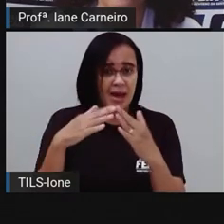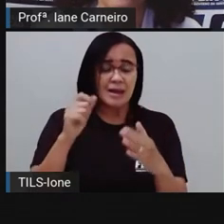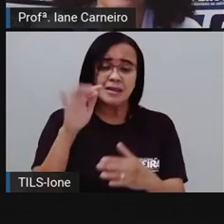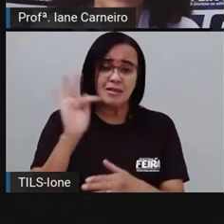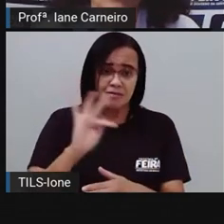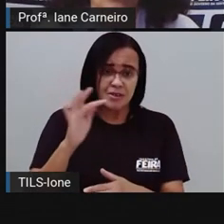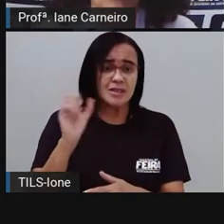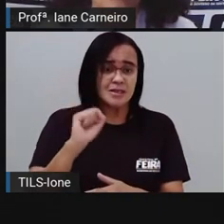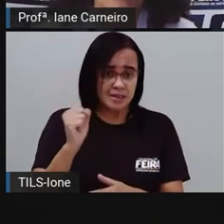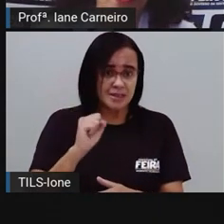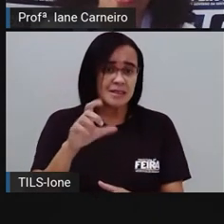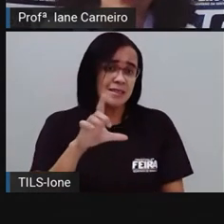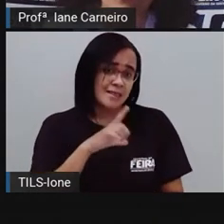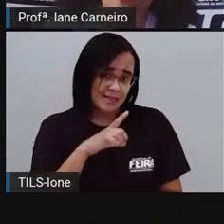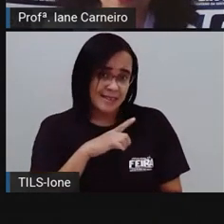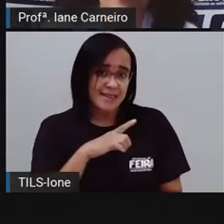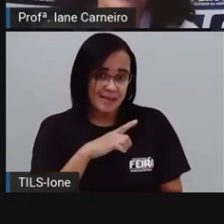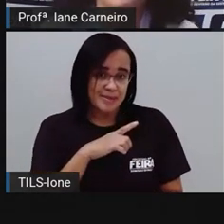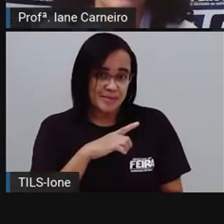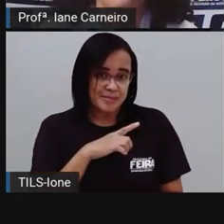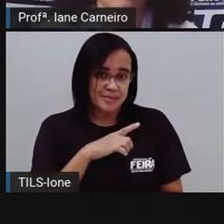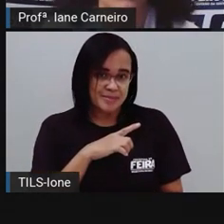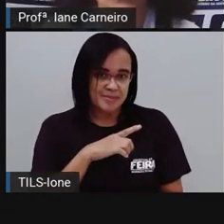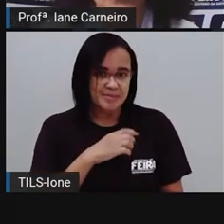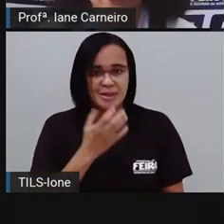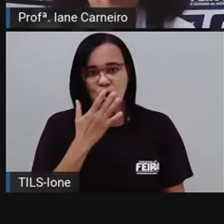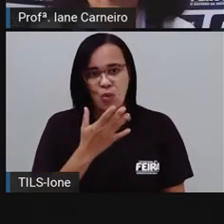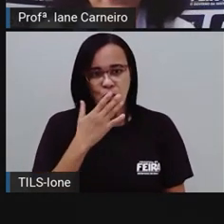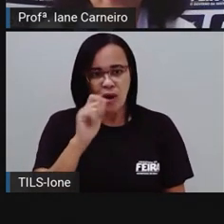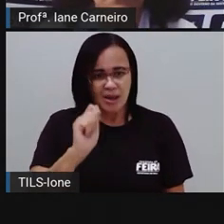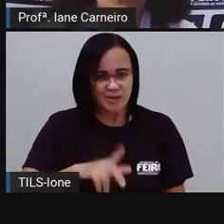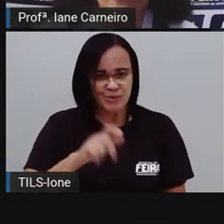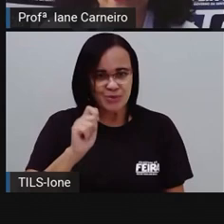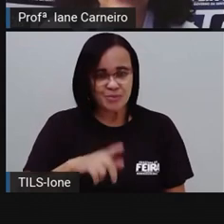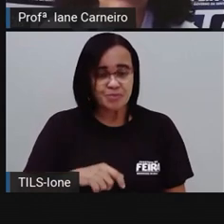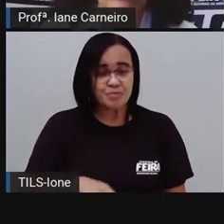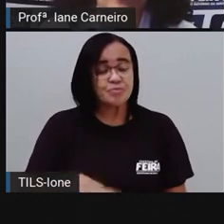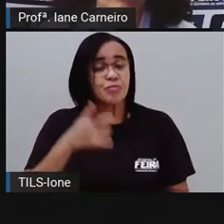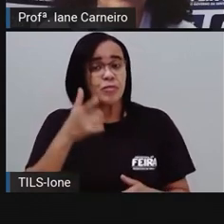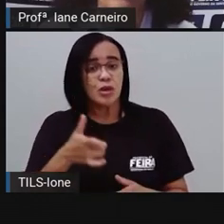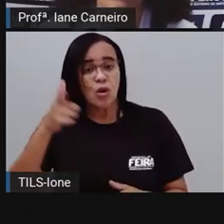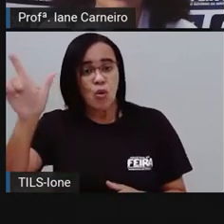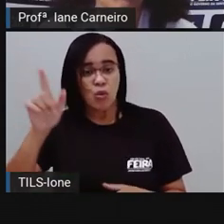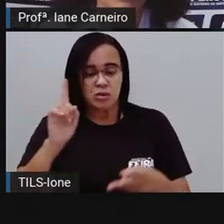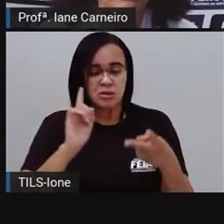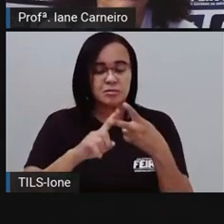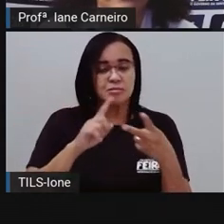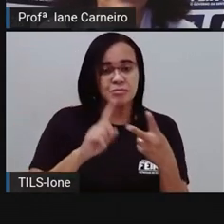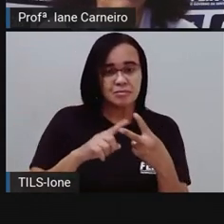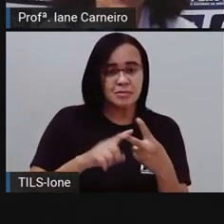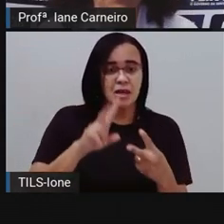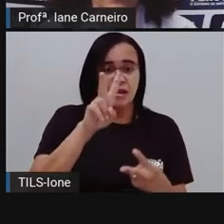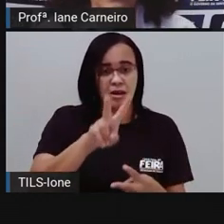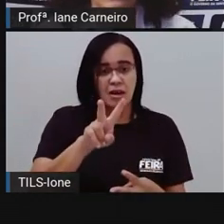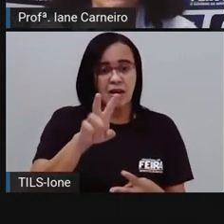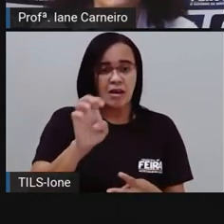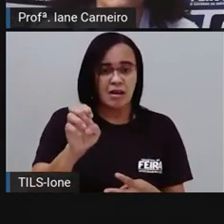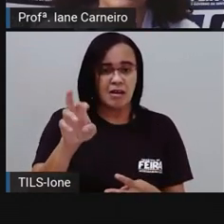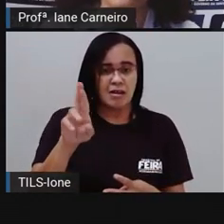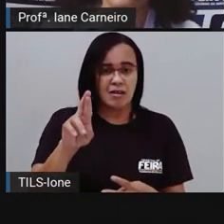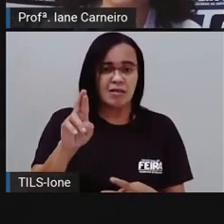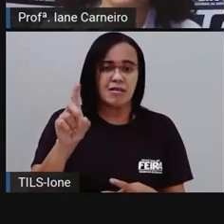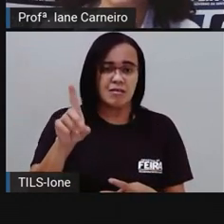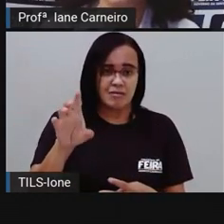agora. Cor verde, né? E aí a Pró colocou essa moça aí com a roupa típica